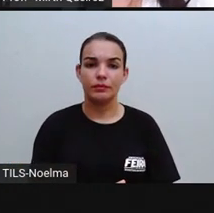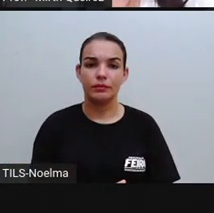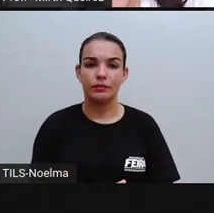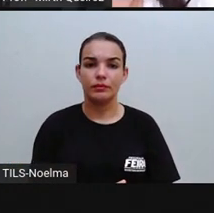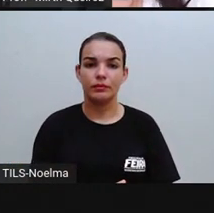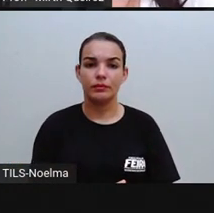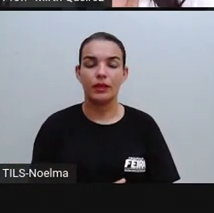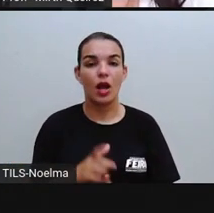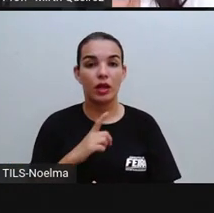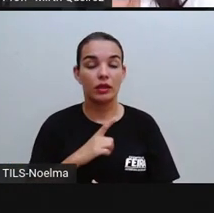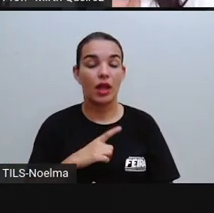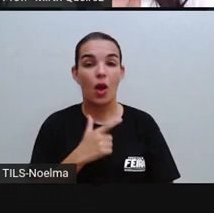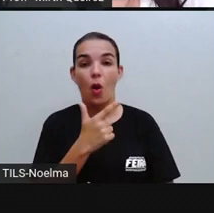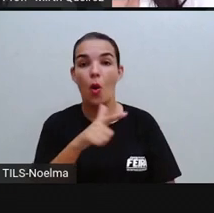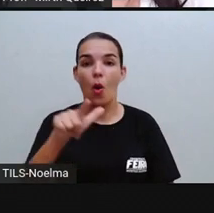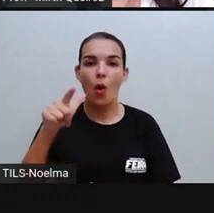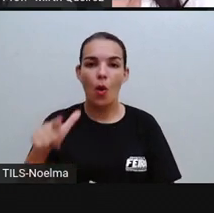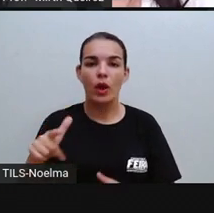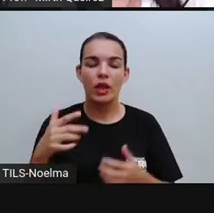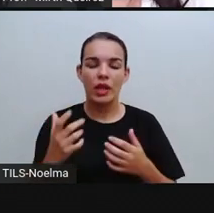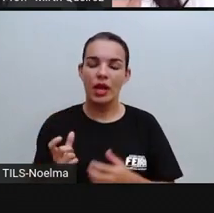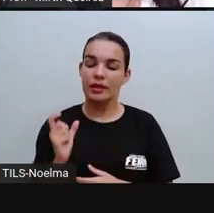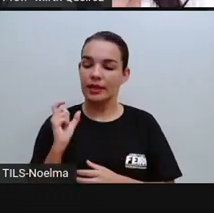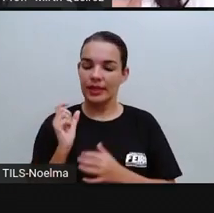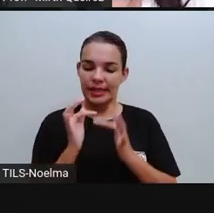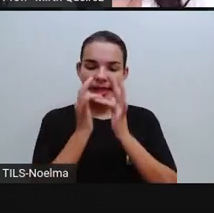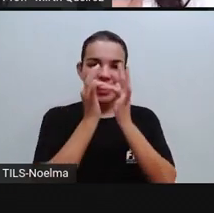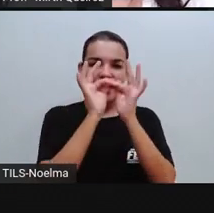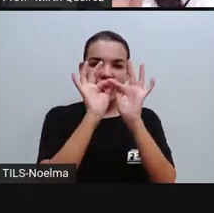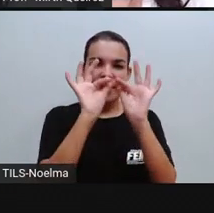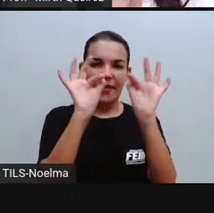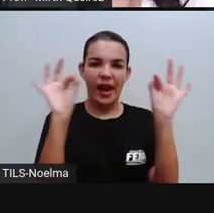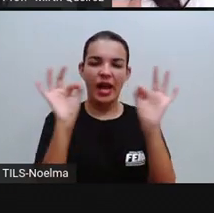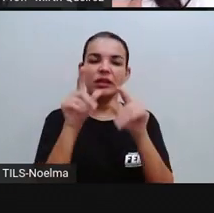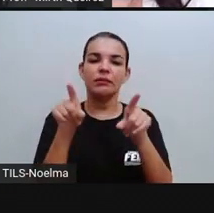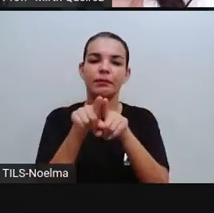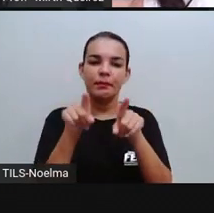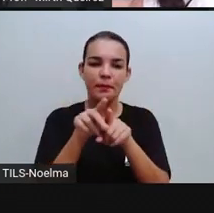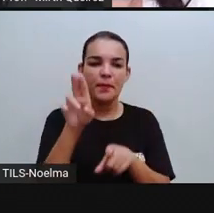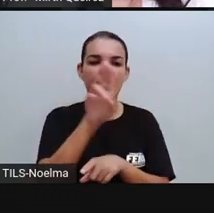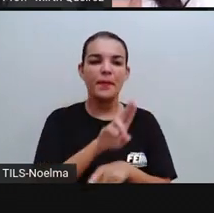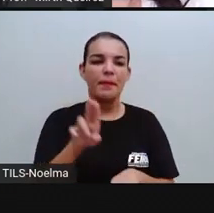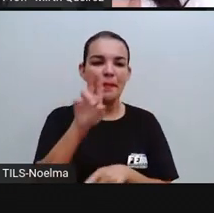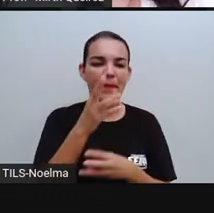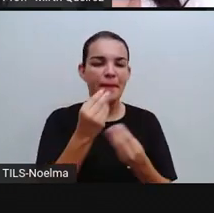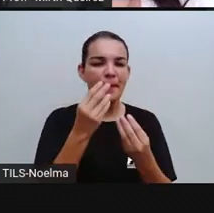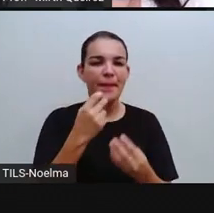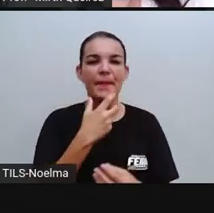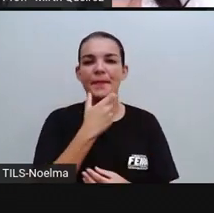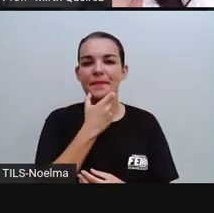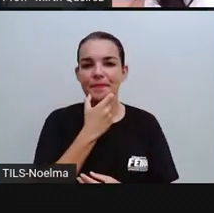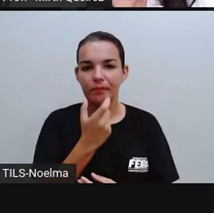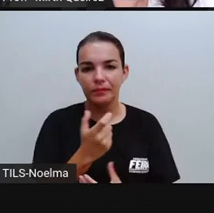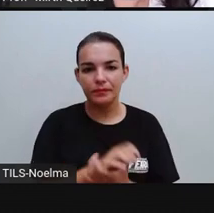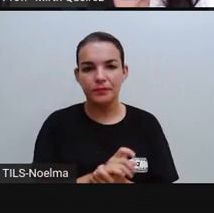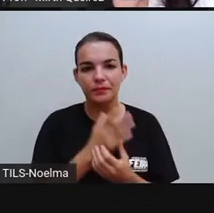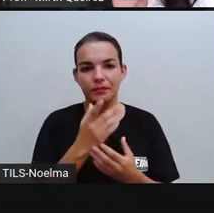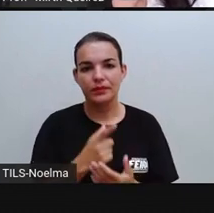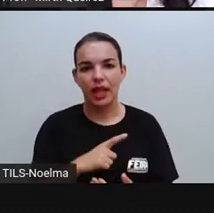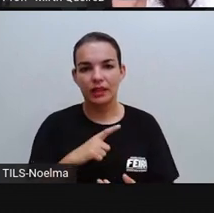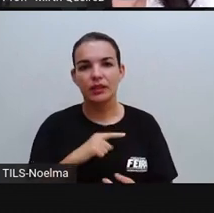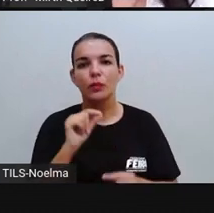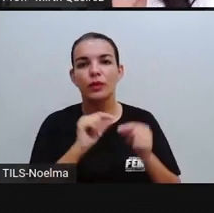Outra expressão que é utilizada no vocabulário de muitas pessoas é ter um pé na